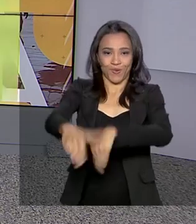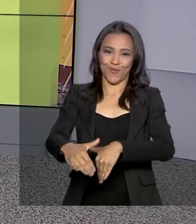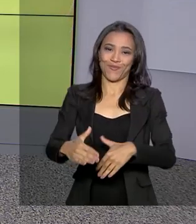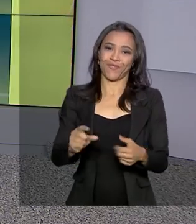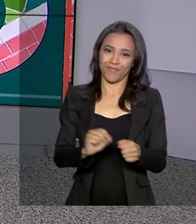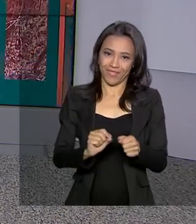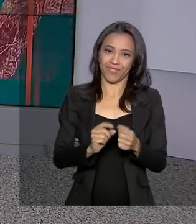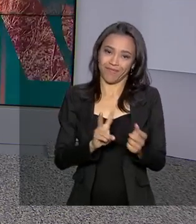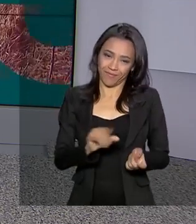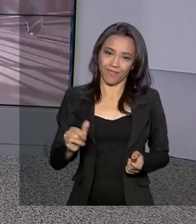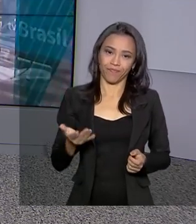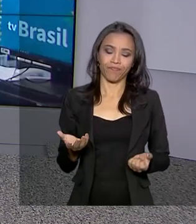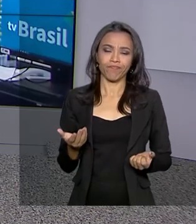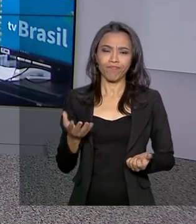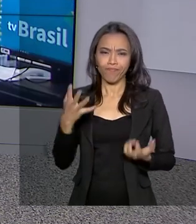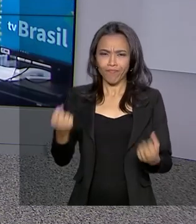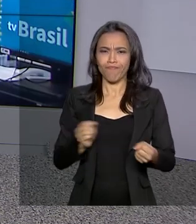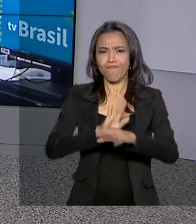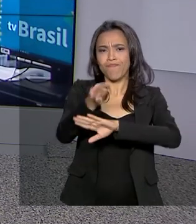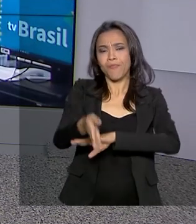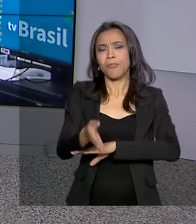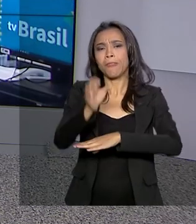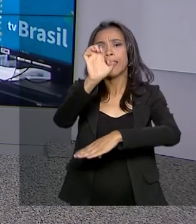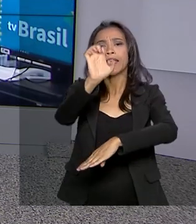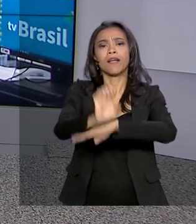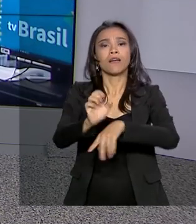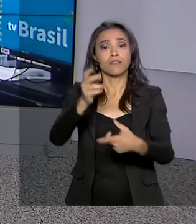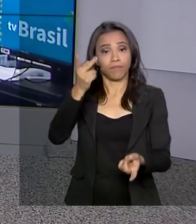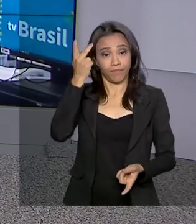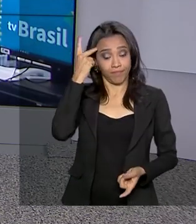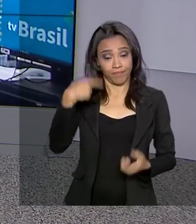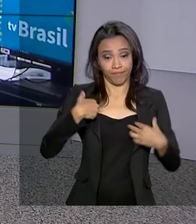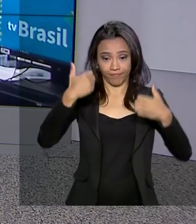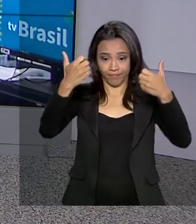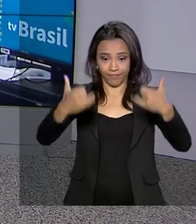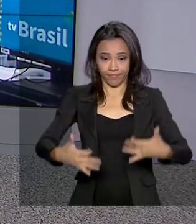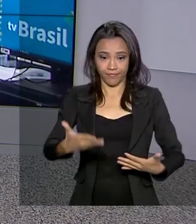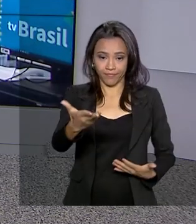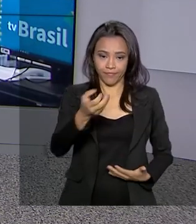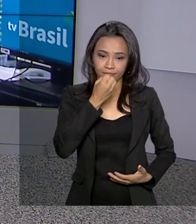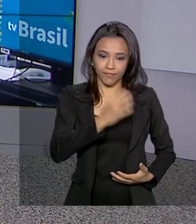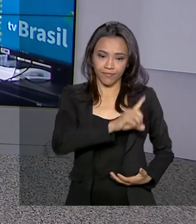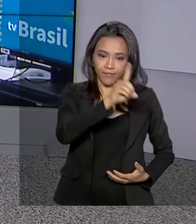Vamos então até São Paulo. Ricardo Ferraz traz as informações para a gente. Olá, Ricardo. Bom dia para você.